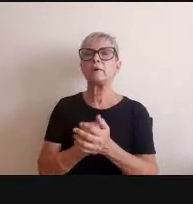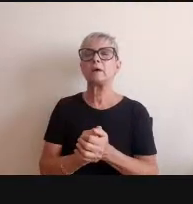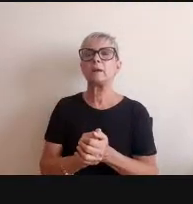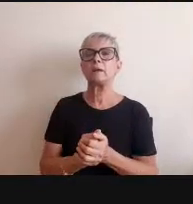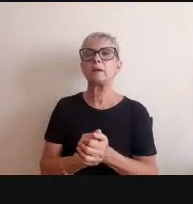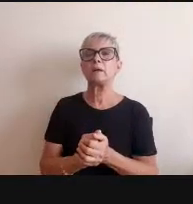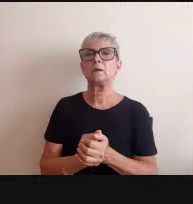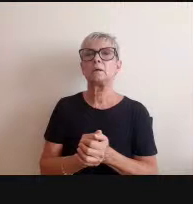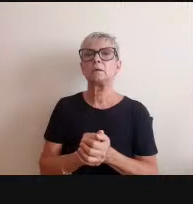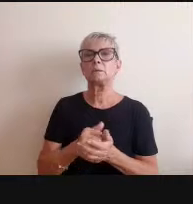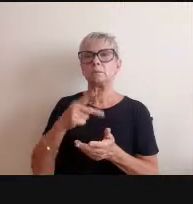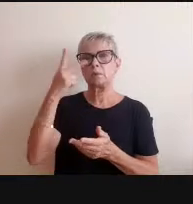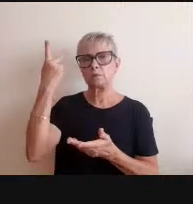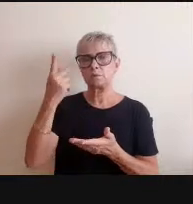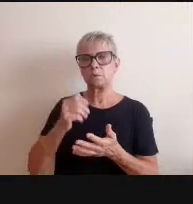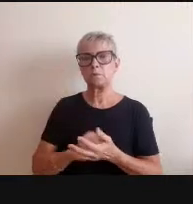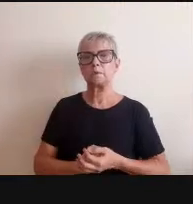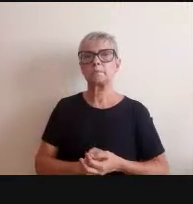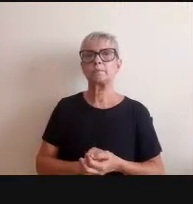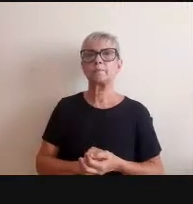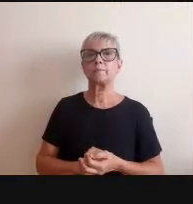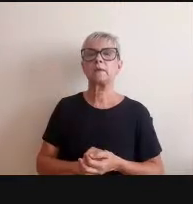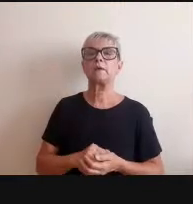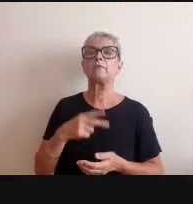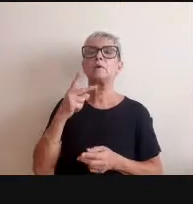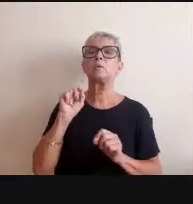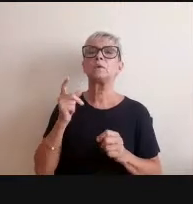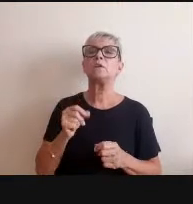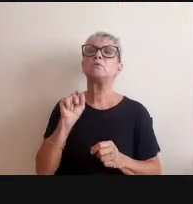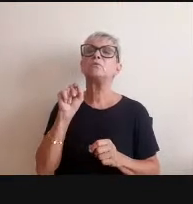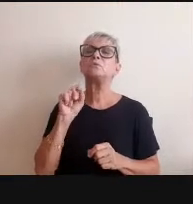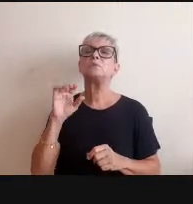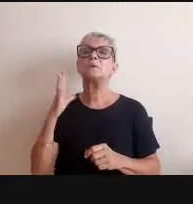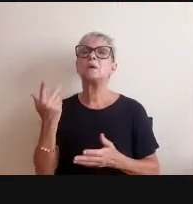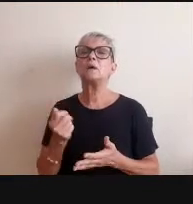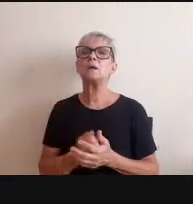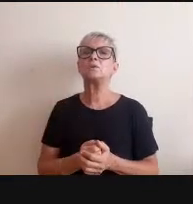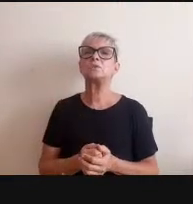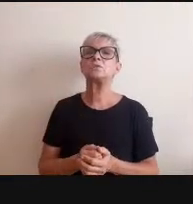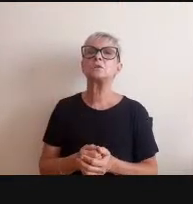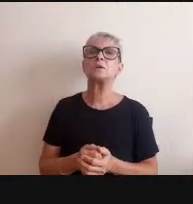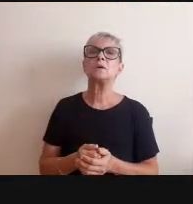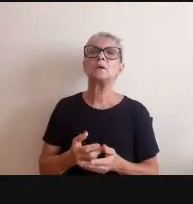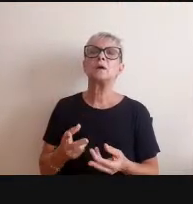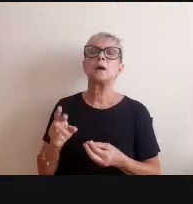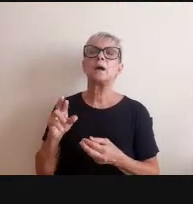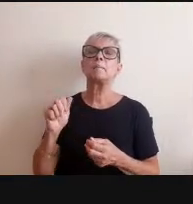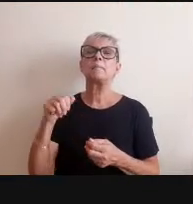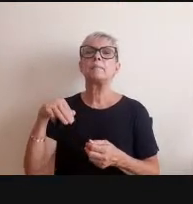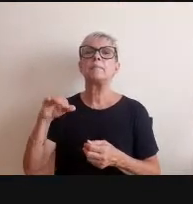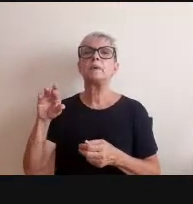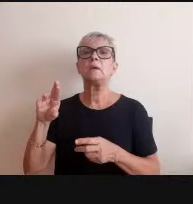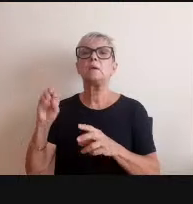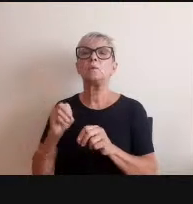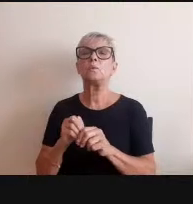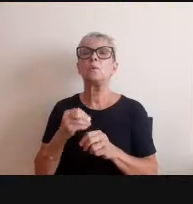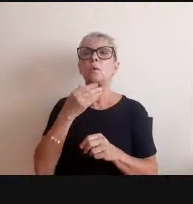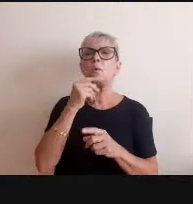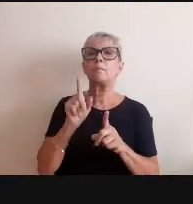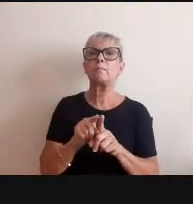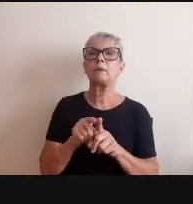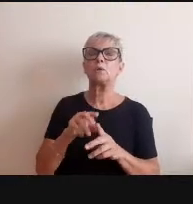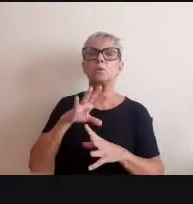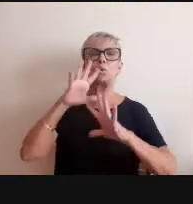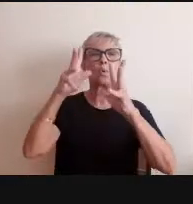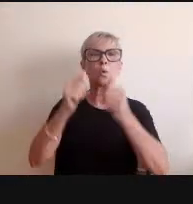ver na frente e diz o seguinte o que você acha de a família do homem era a pergunta que andava na boca de todas